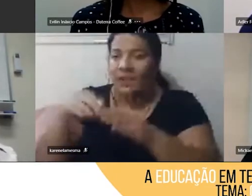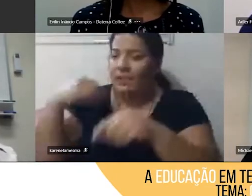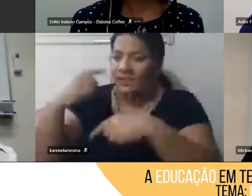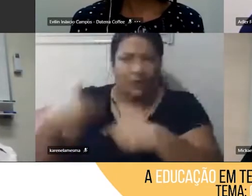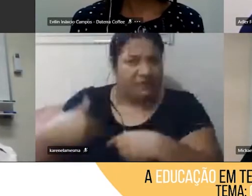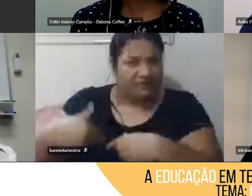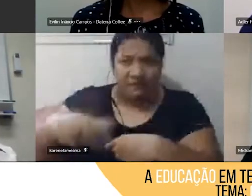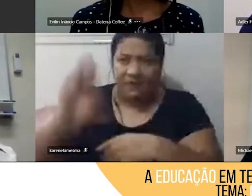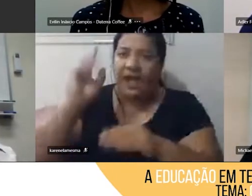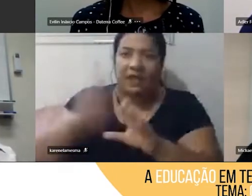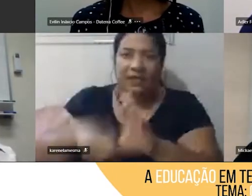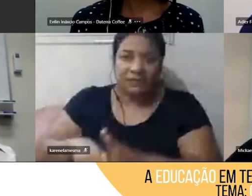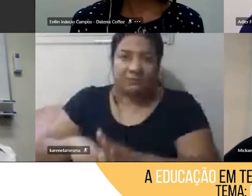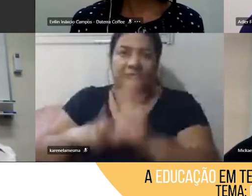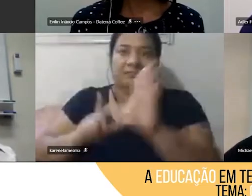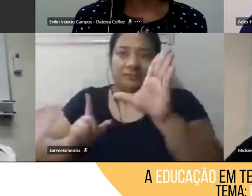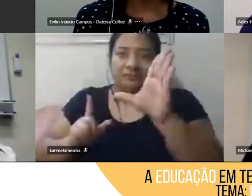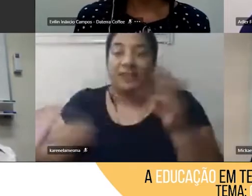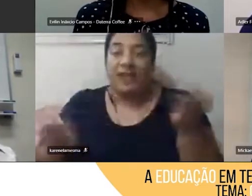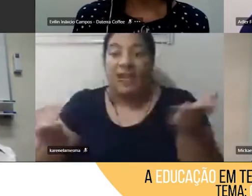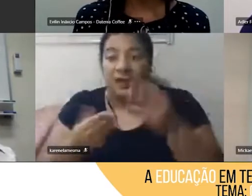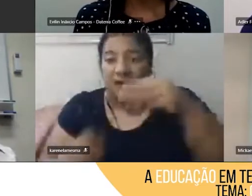Mika, você quer complementar?